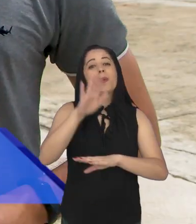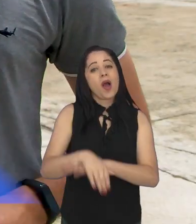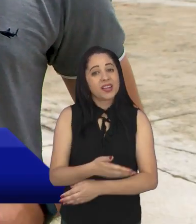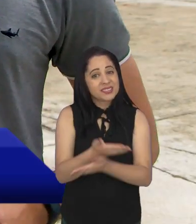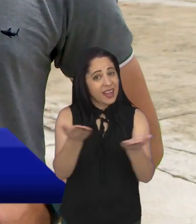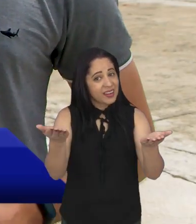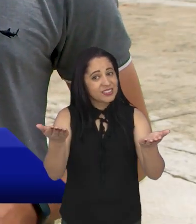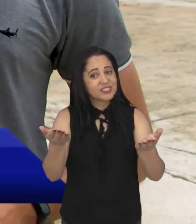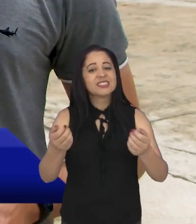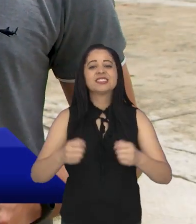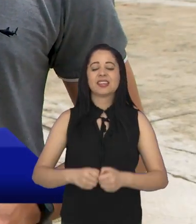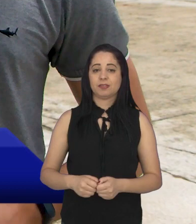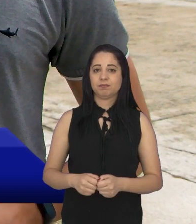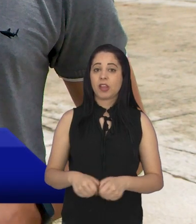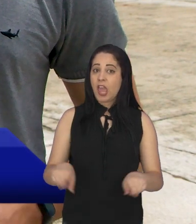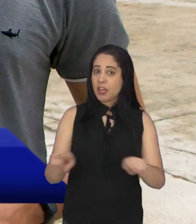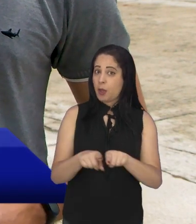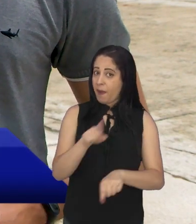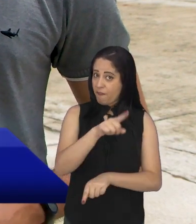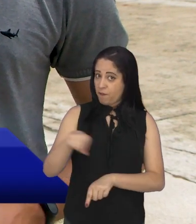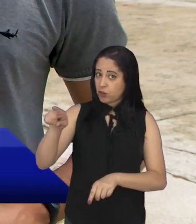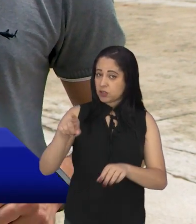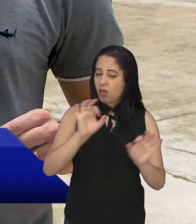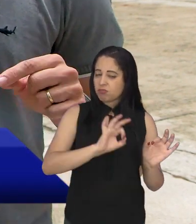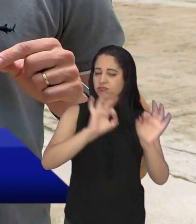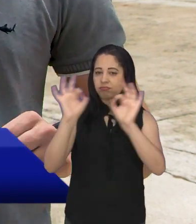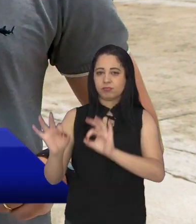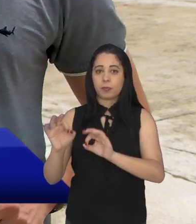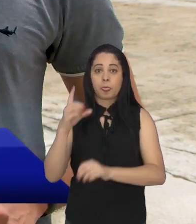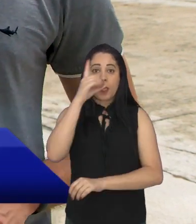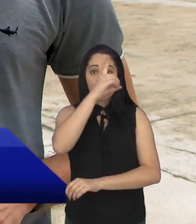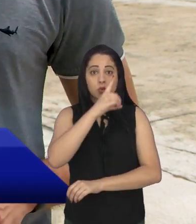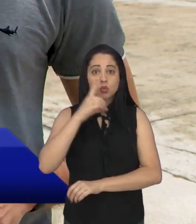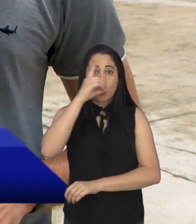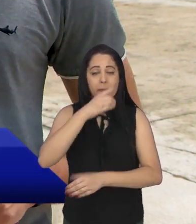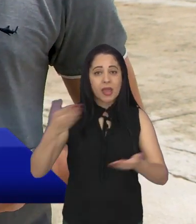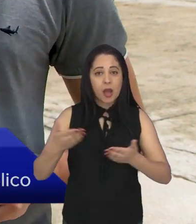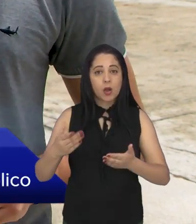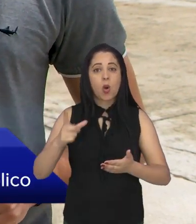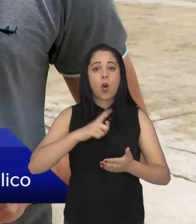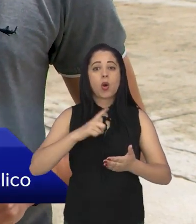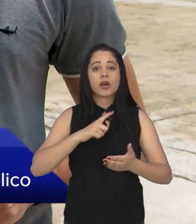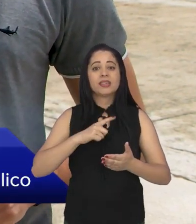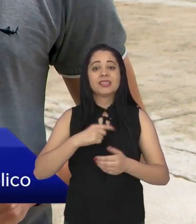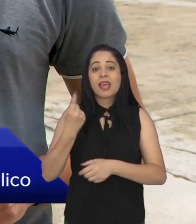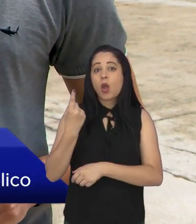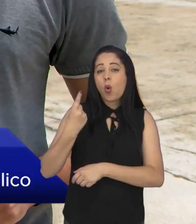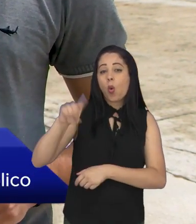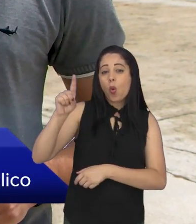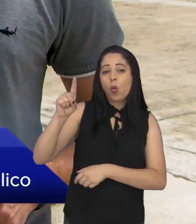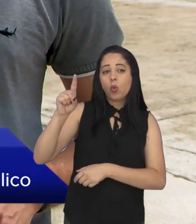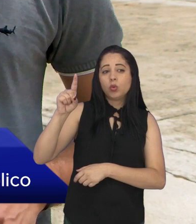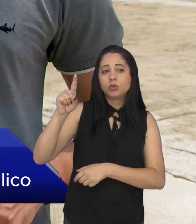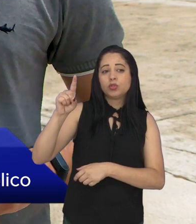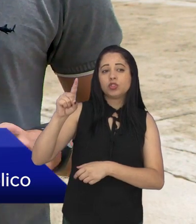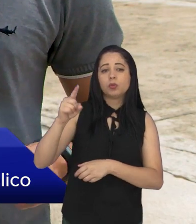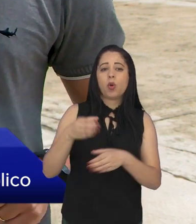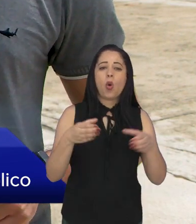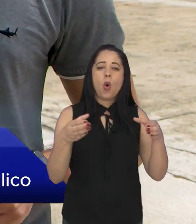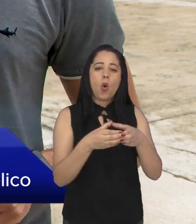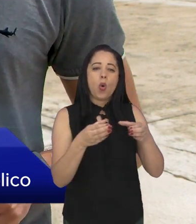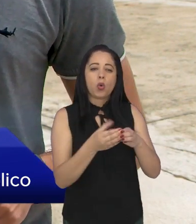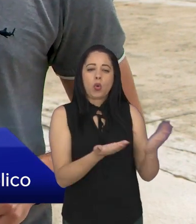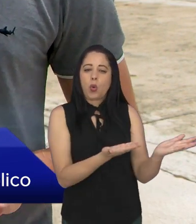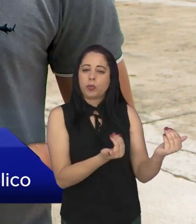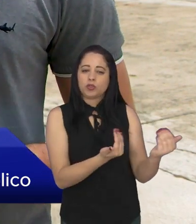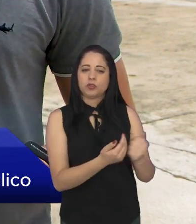boa tarde para todo mundo aí do estúdio, boa tarde para quem está nos assistindo. Neste domingo acontece o último Conexão Juventude do ano e na